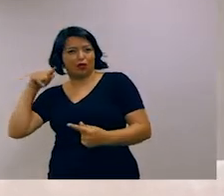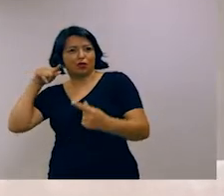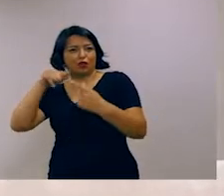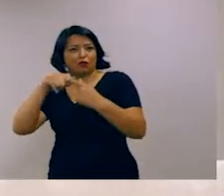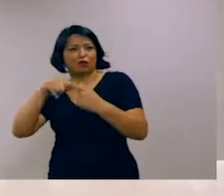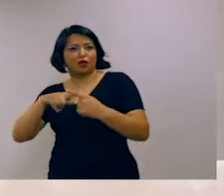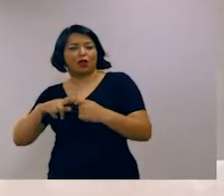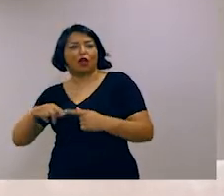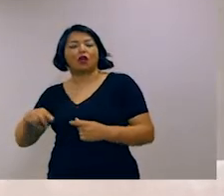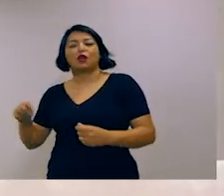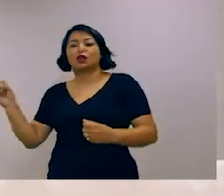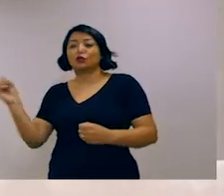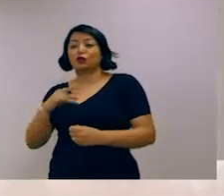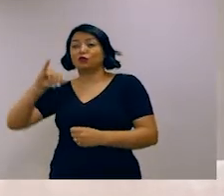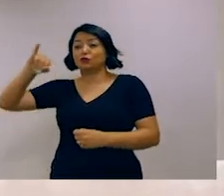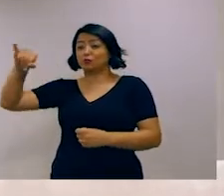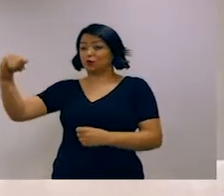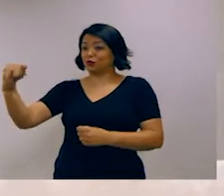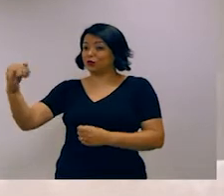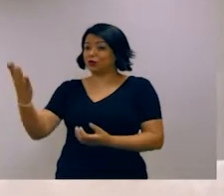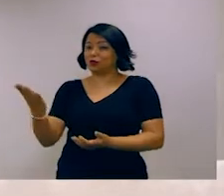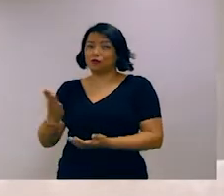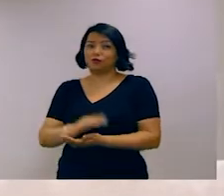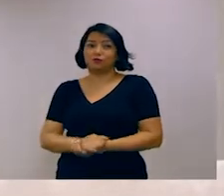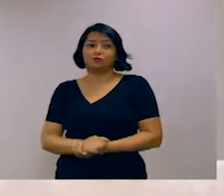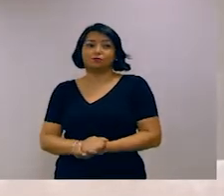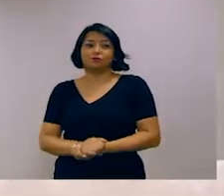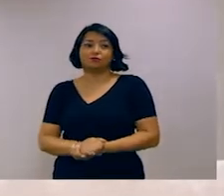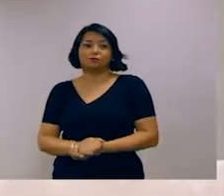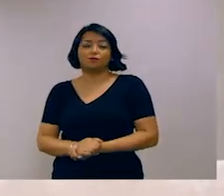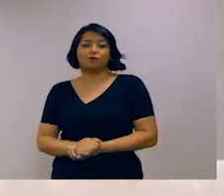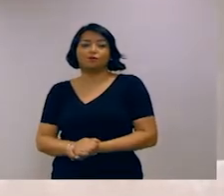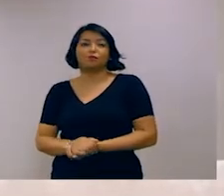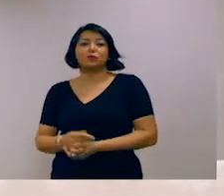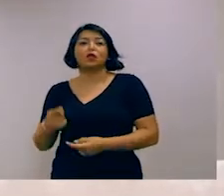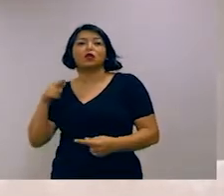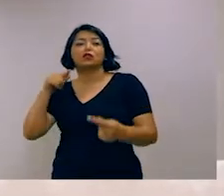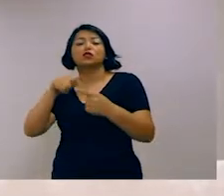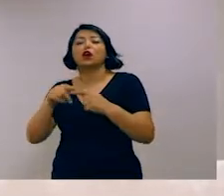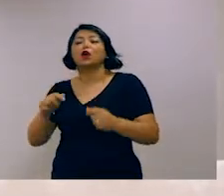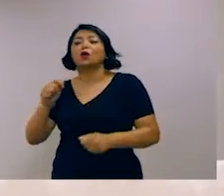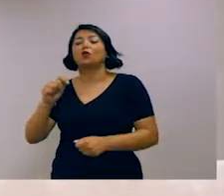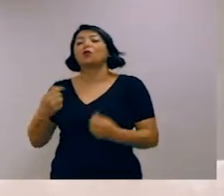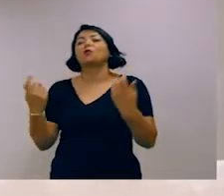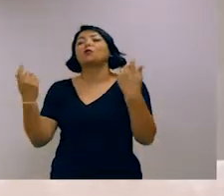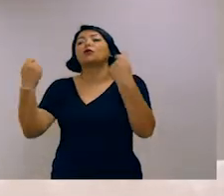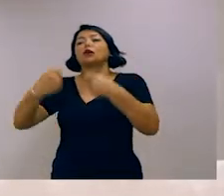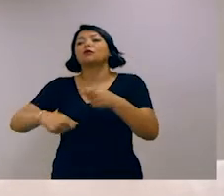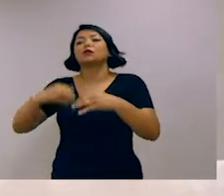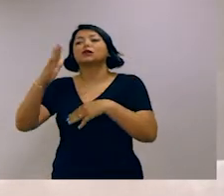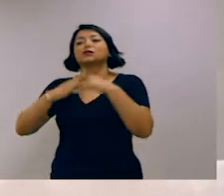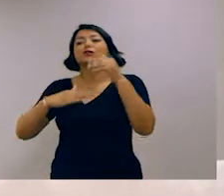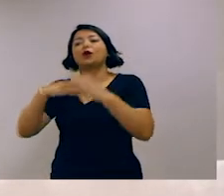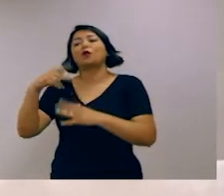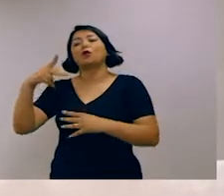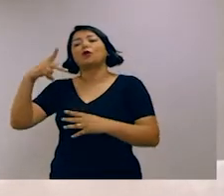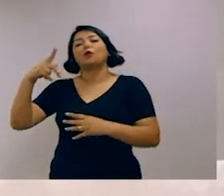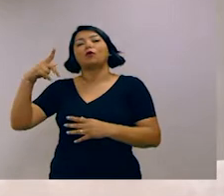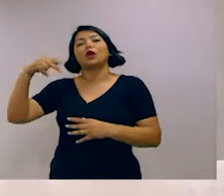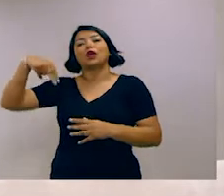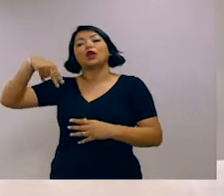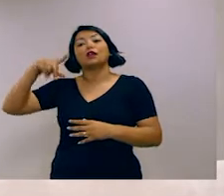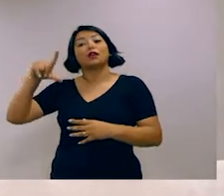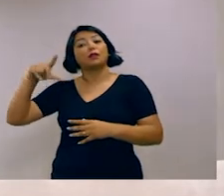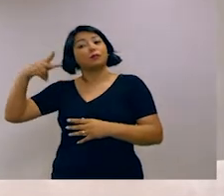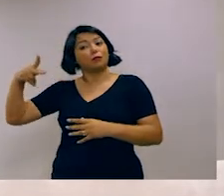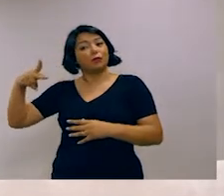forma que mais pessoas participem disso, e, finalmente, indicar como capacitar-se em NLP moderno. Então, o